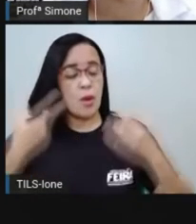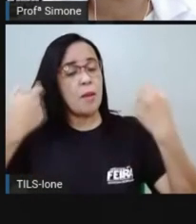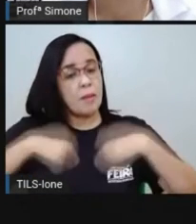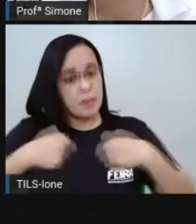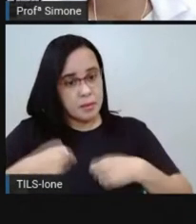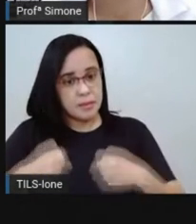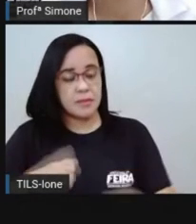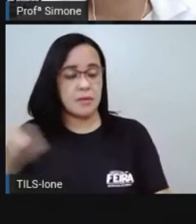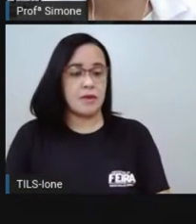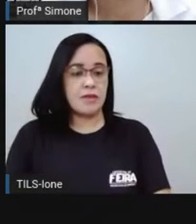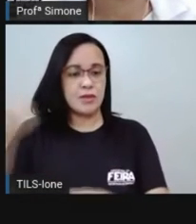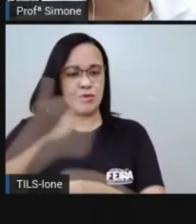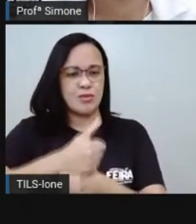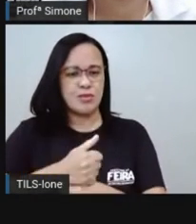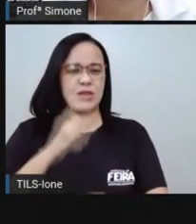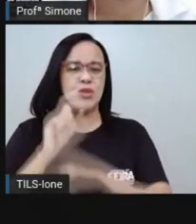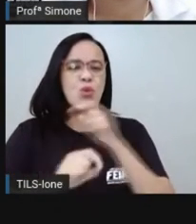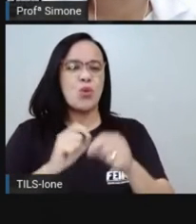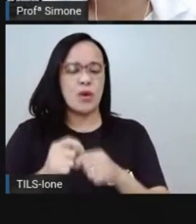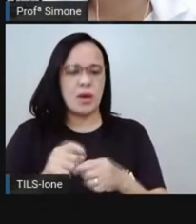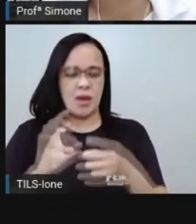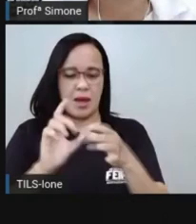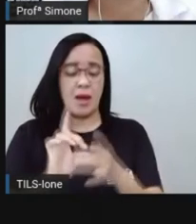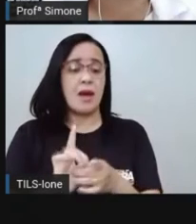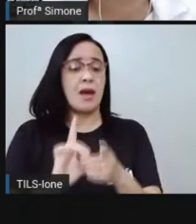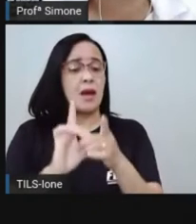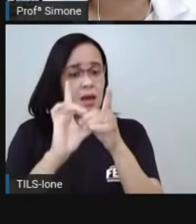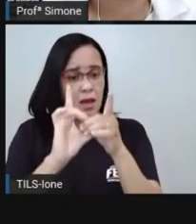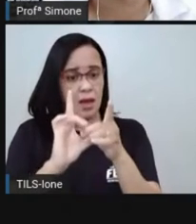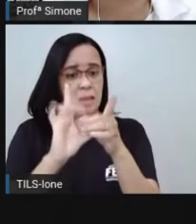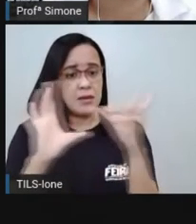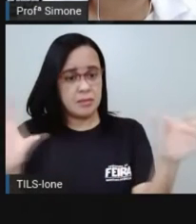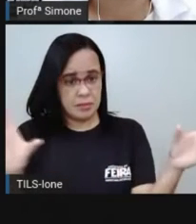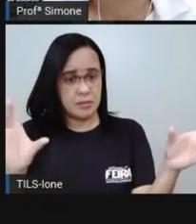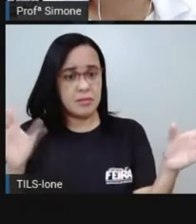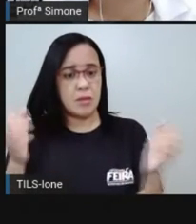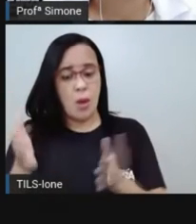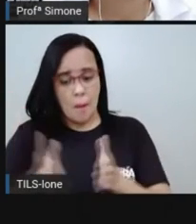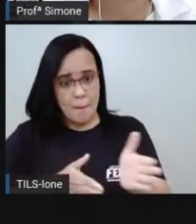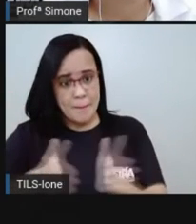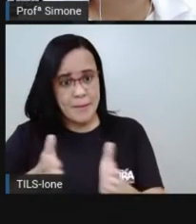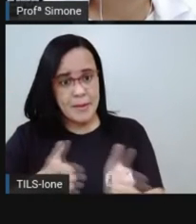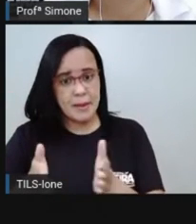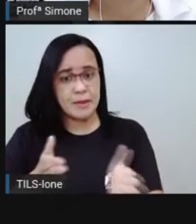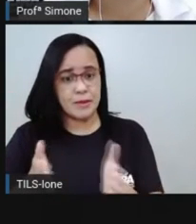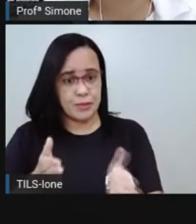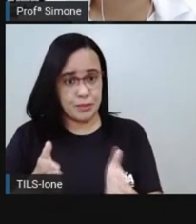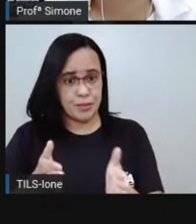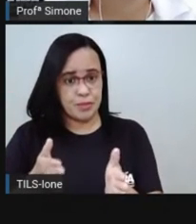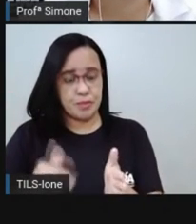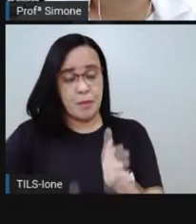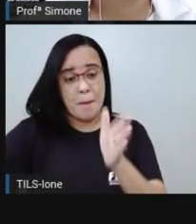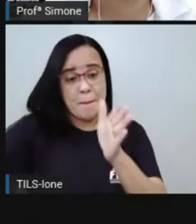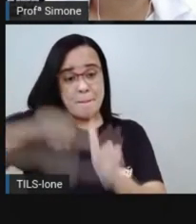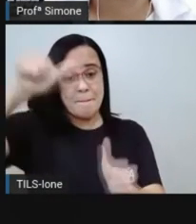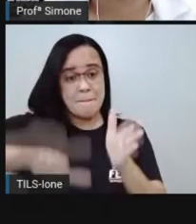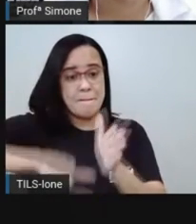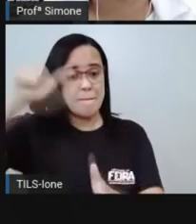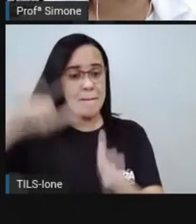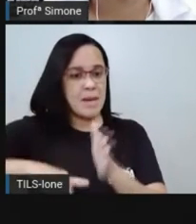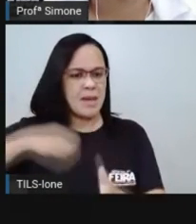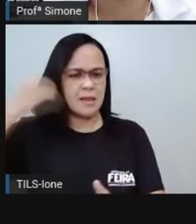de 1945 a 1964, o Brasil viveu a sua primeira experiência